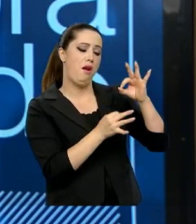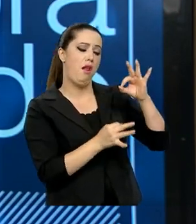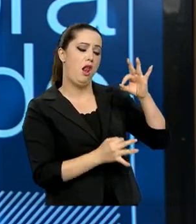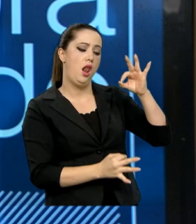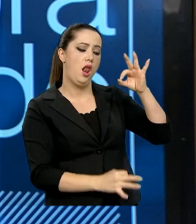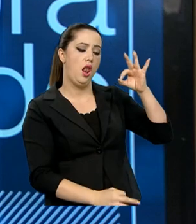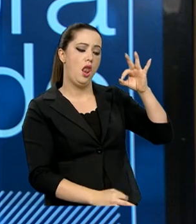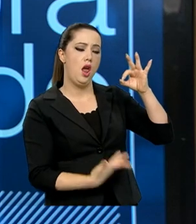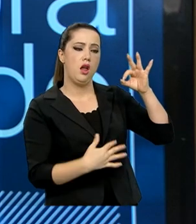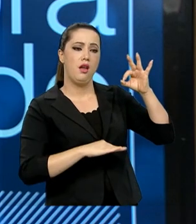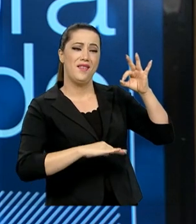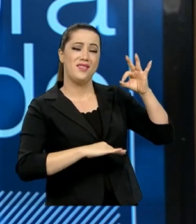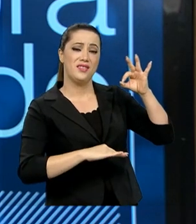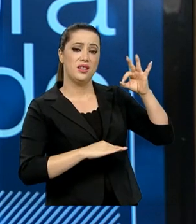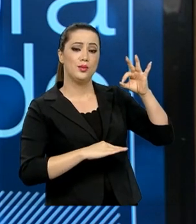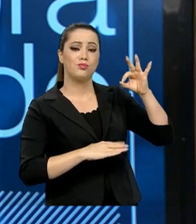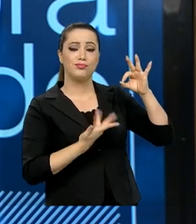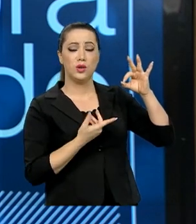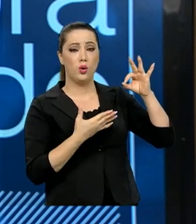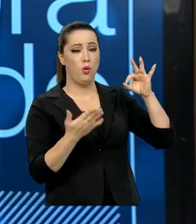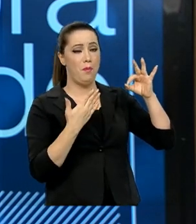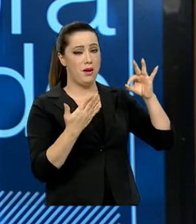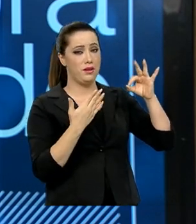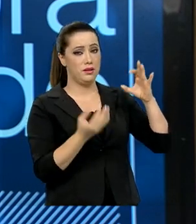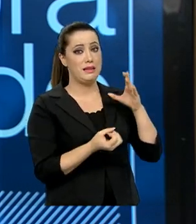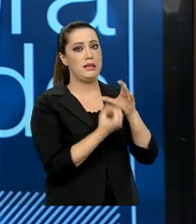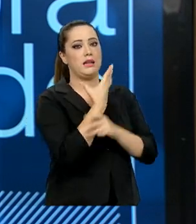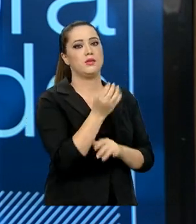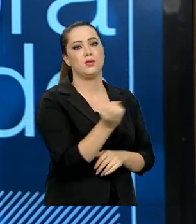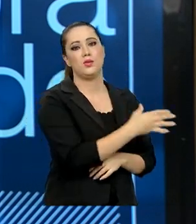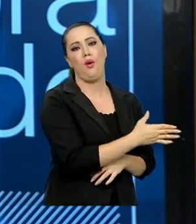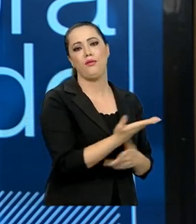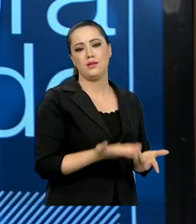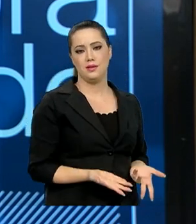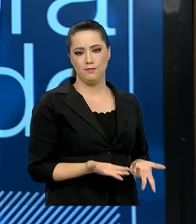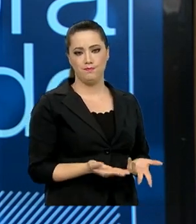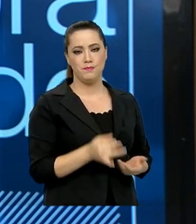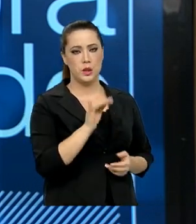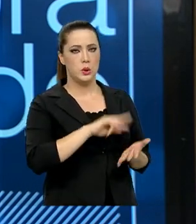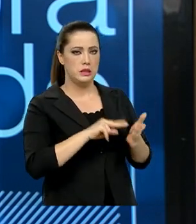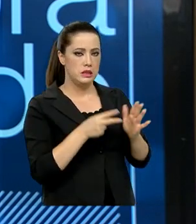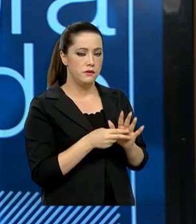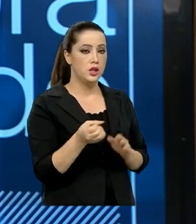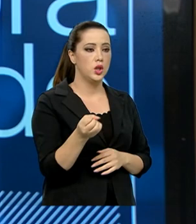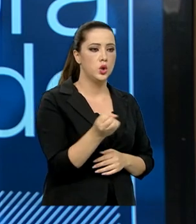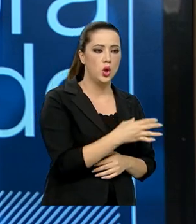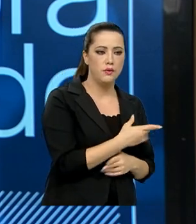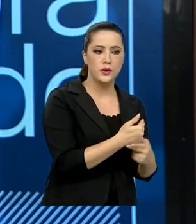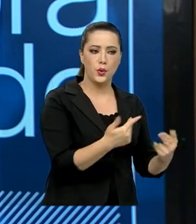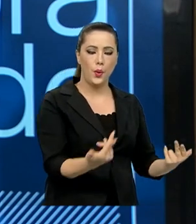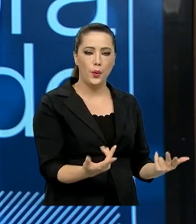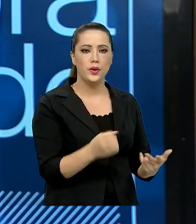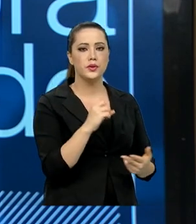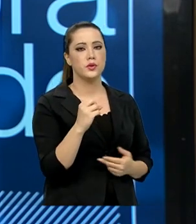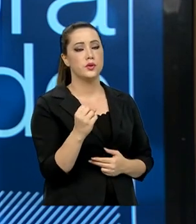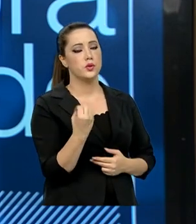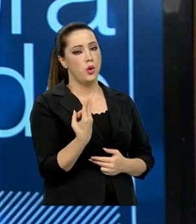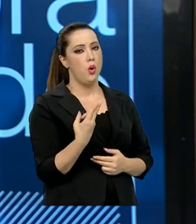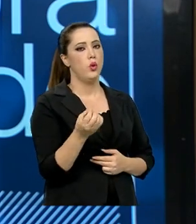mundo em termos de inovação. Ou seja, novos produtos, novos processos ou